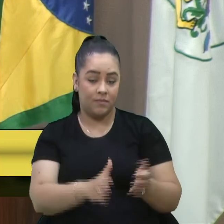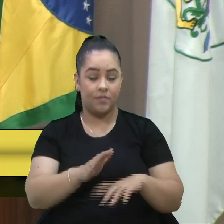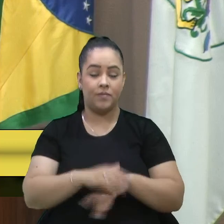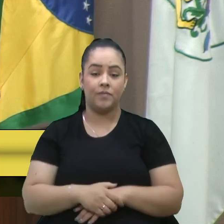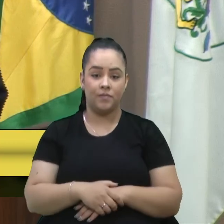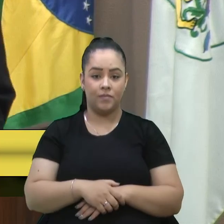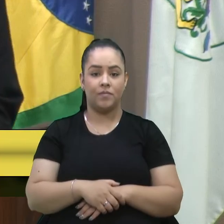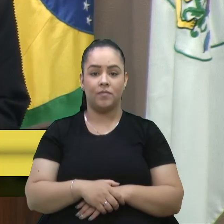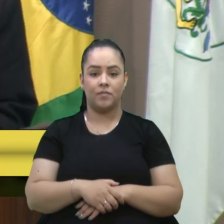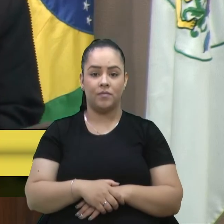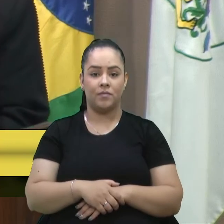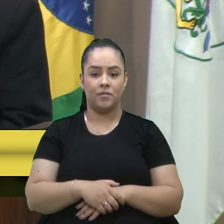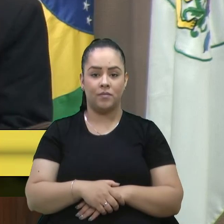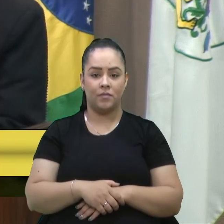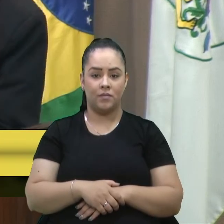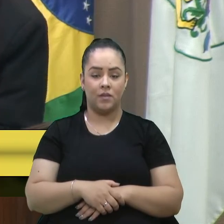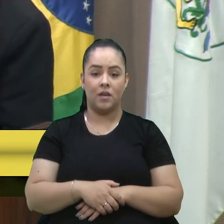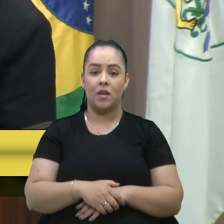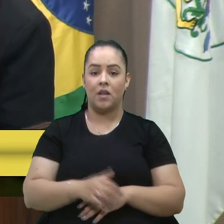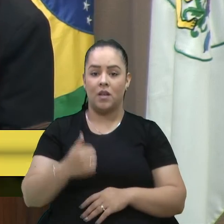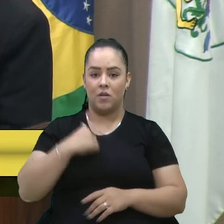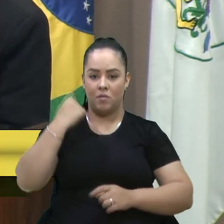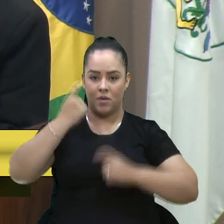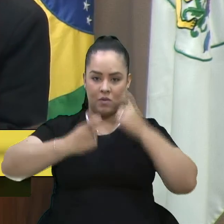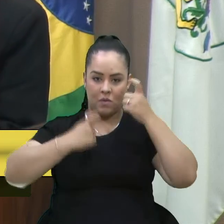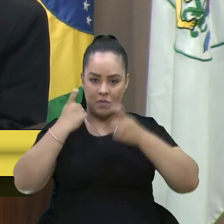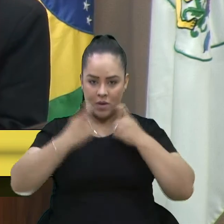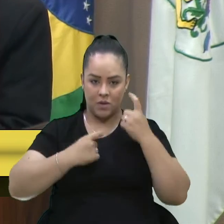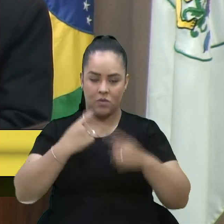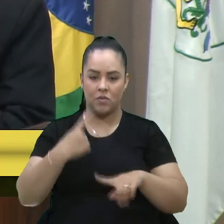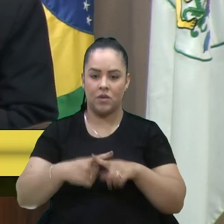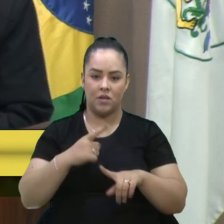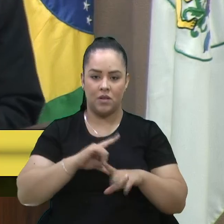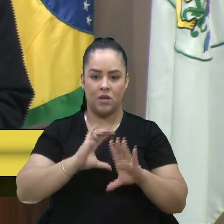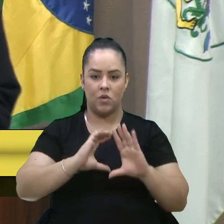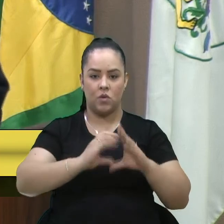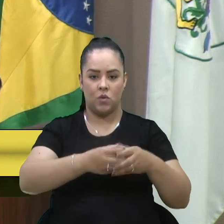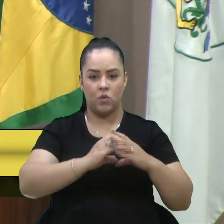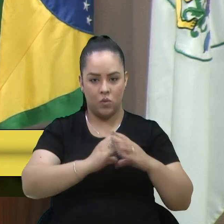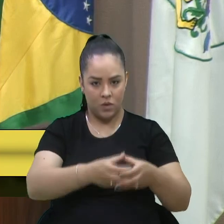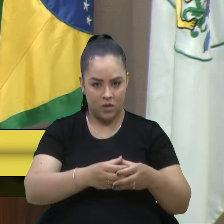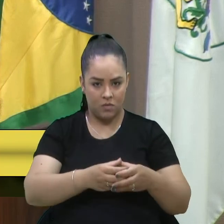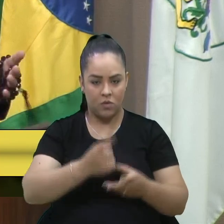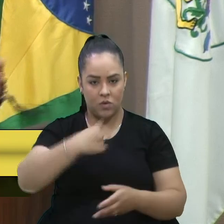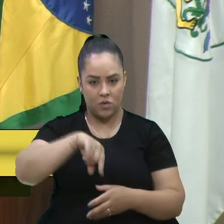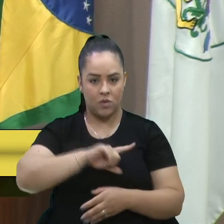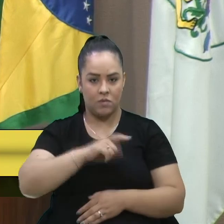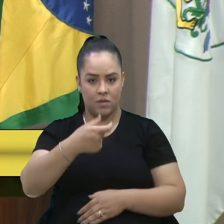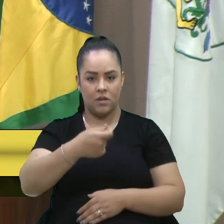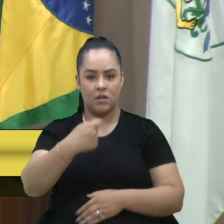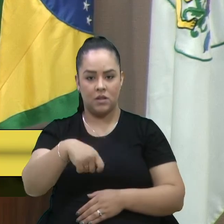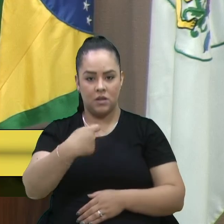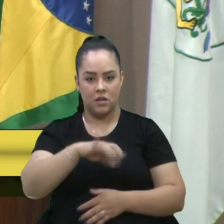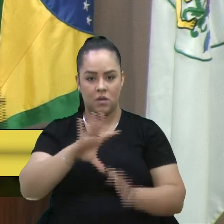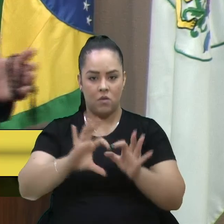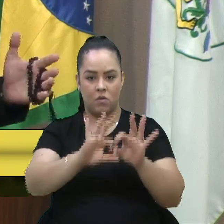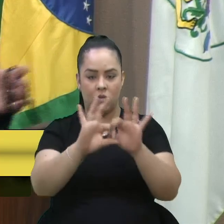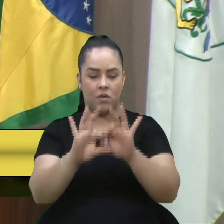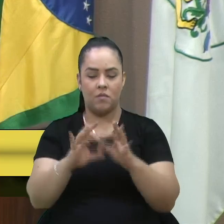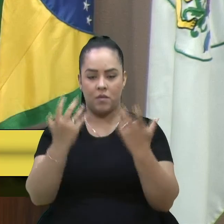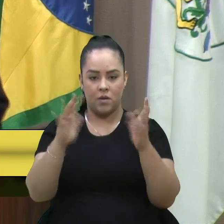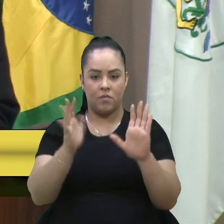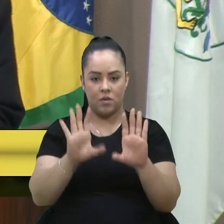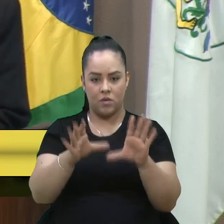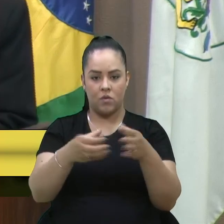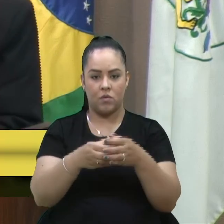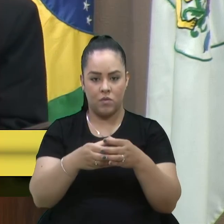hospedágio me preocupa, porque tem o turismo. Então, temos que estar unidos. Parabéns à Frente Parlamentar, vereador